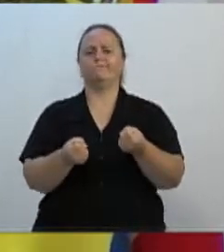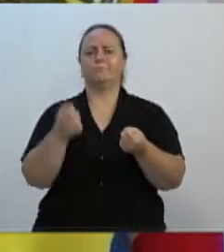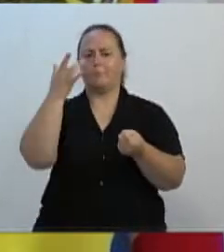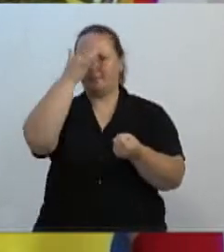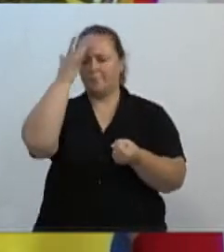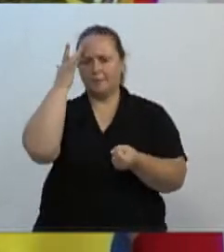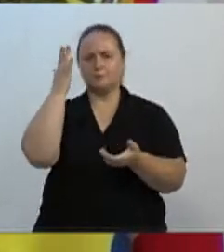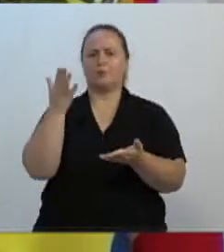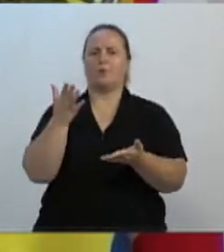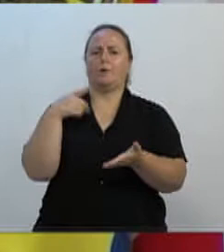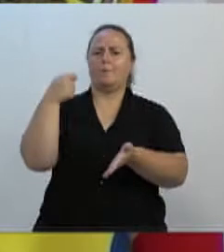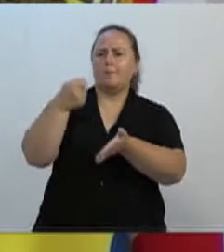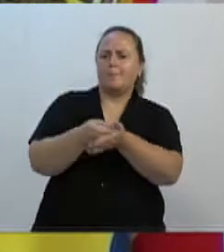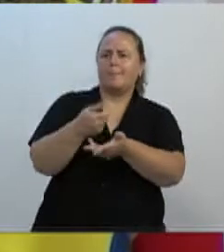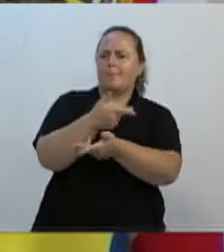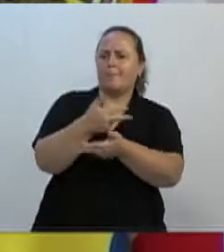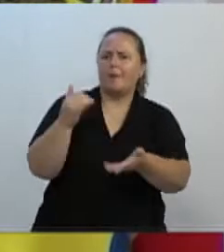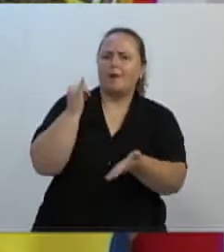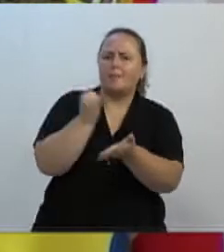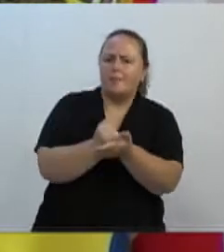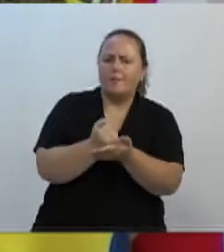os empresários e a sociedade como um todo.